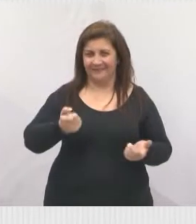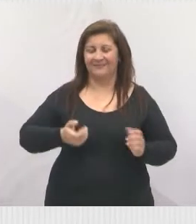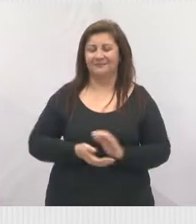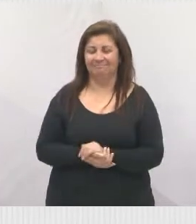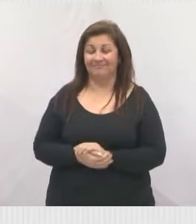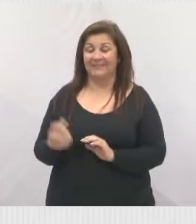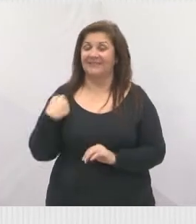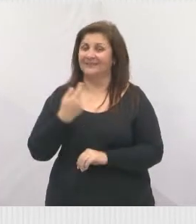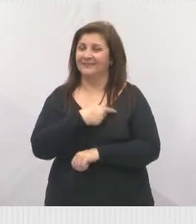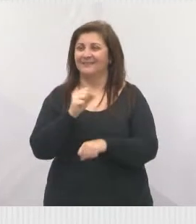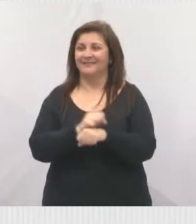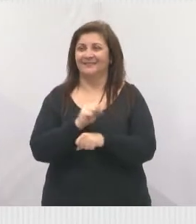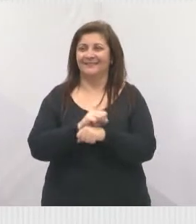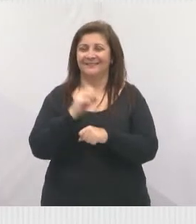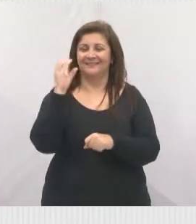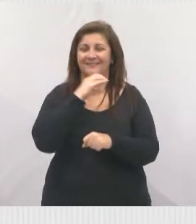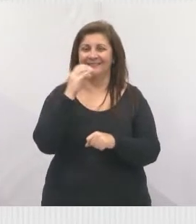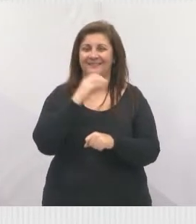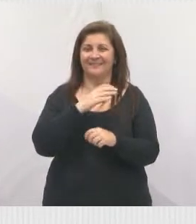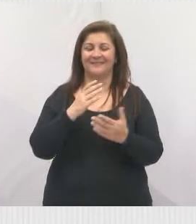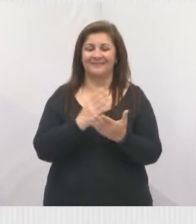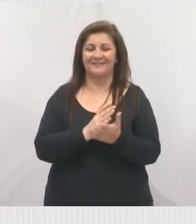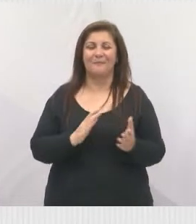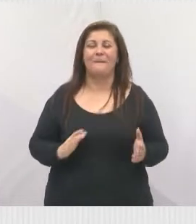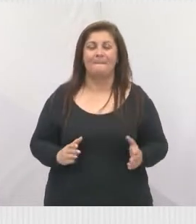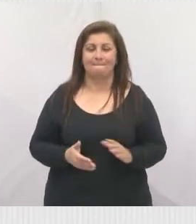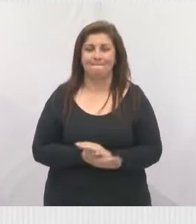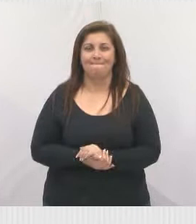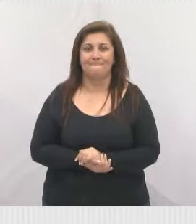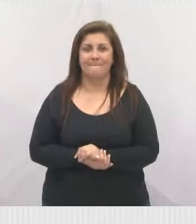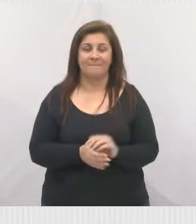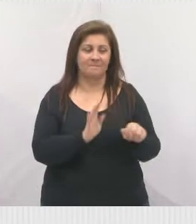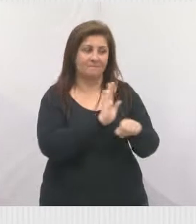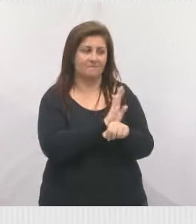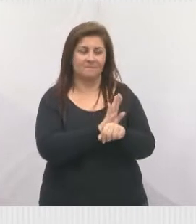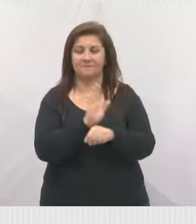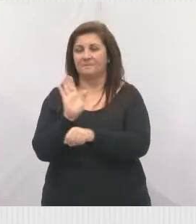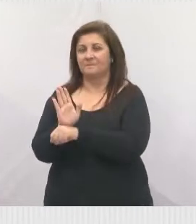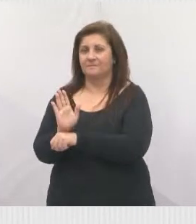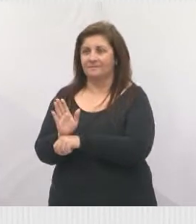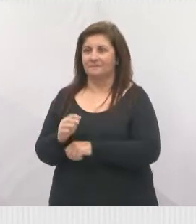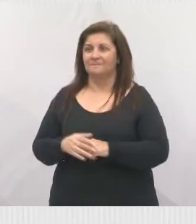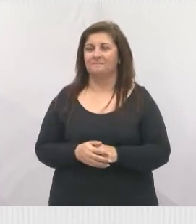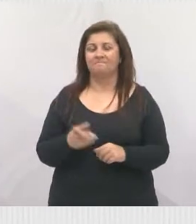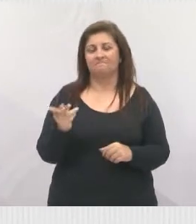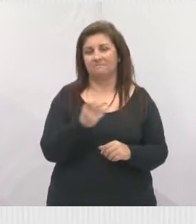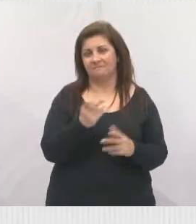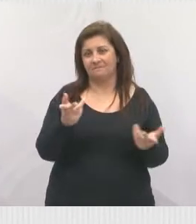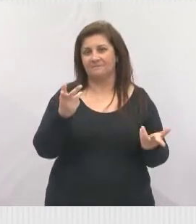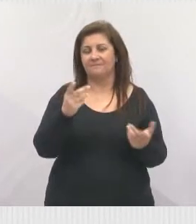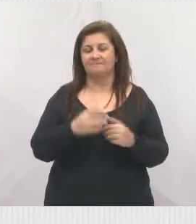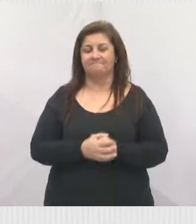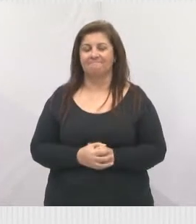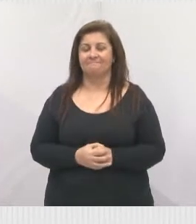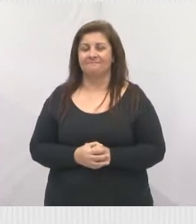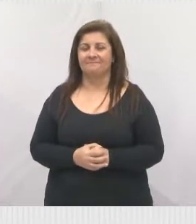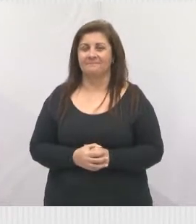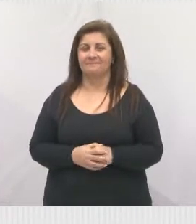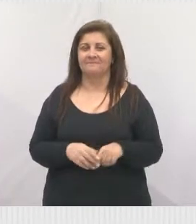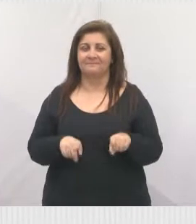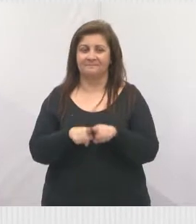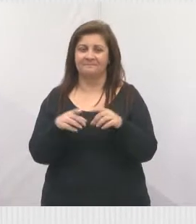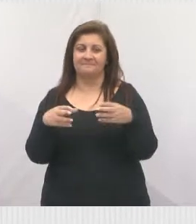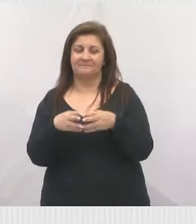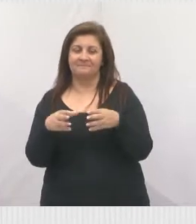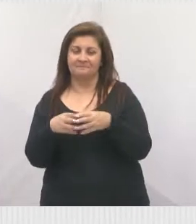mais rápido possível estar resolvendo ali para ficar bom para os dois lados, tanto para os moradores que não aceitam essa proposta e também aí a associação de